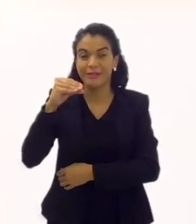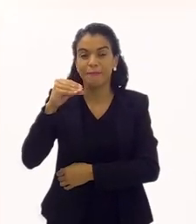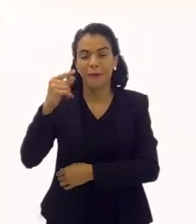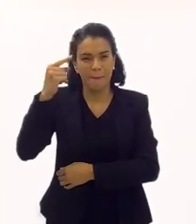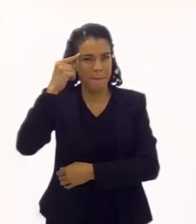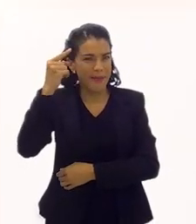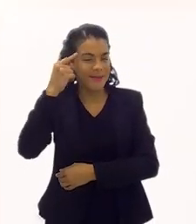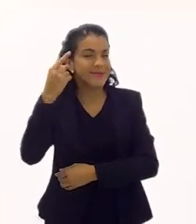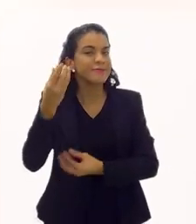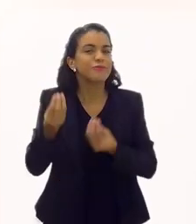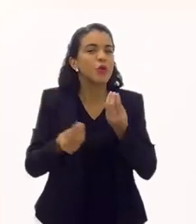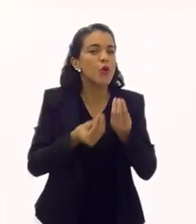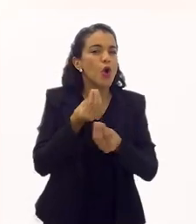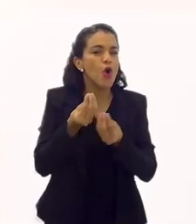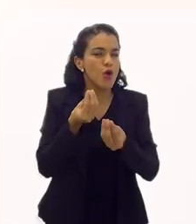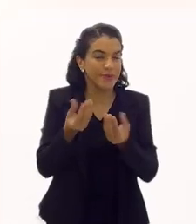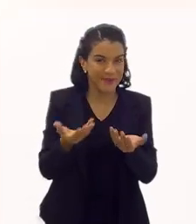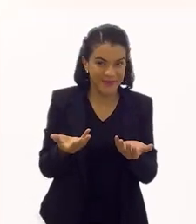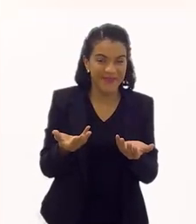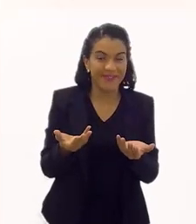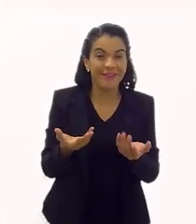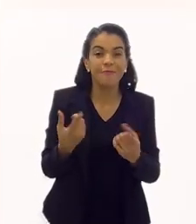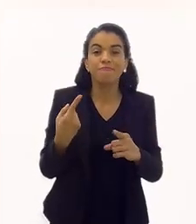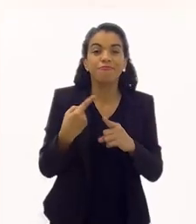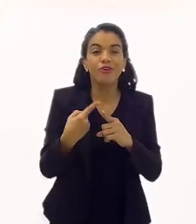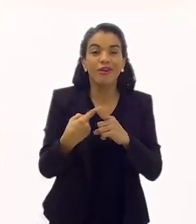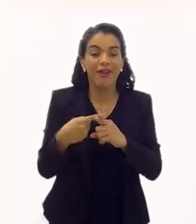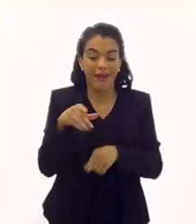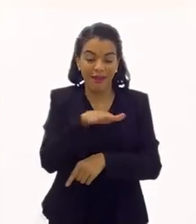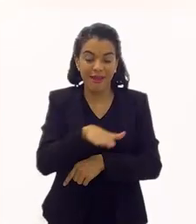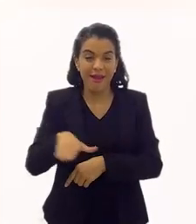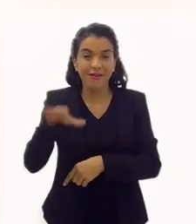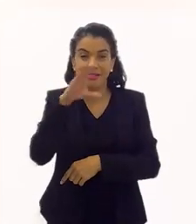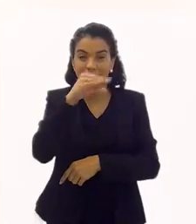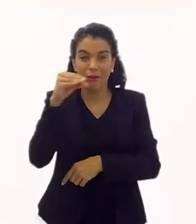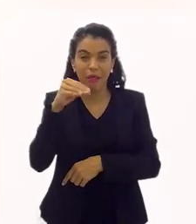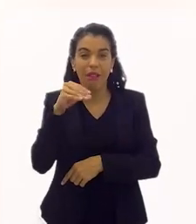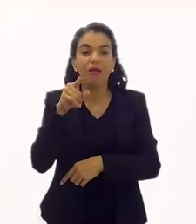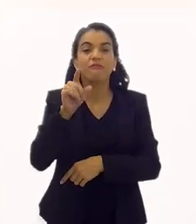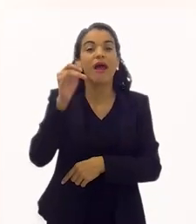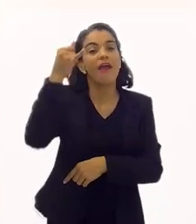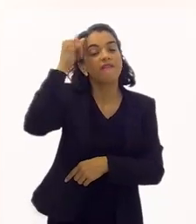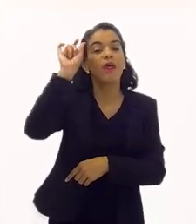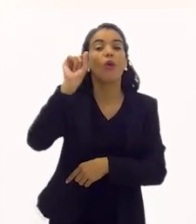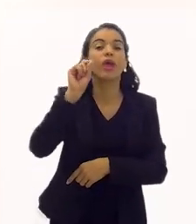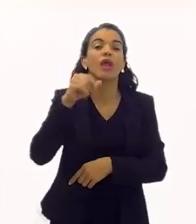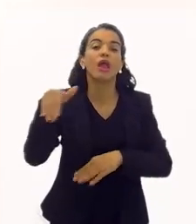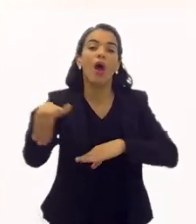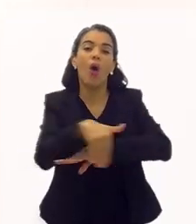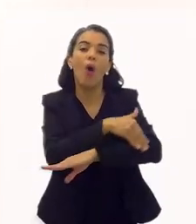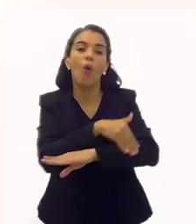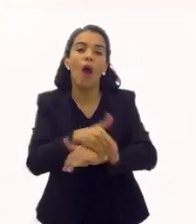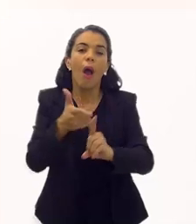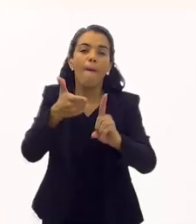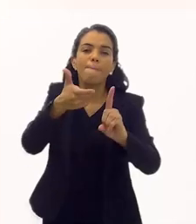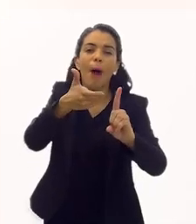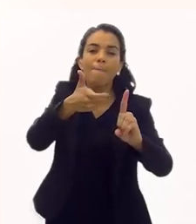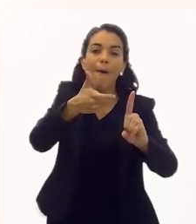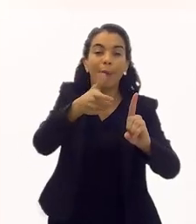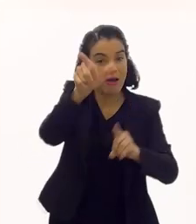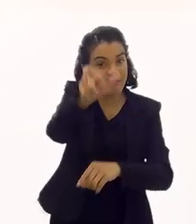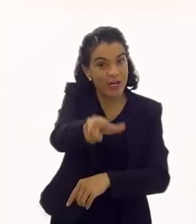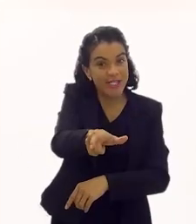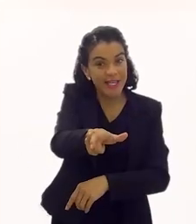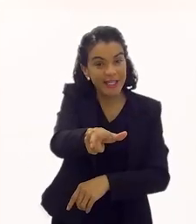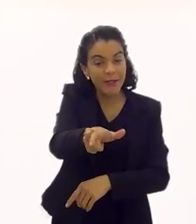num adolescente, pense, por que eu vou fazer? Porque ele não será mais um que pode pegar você ou a família